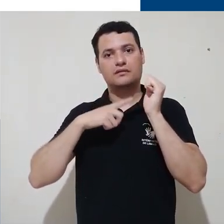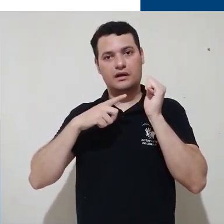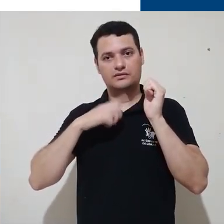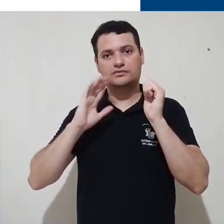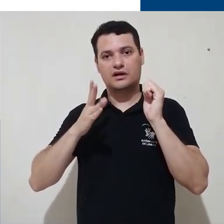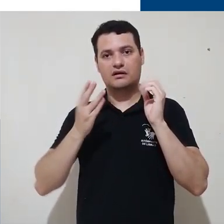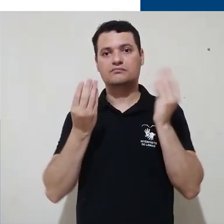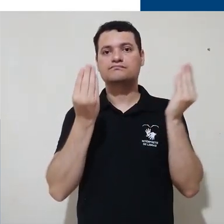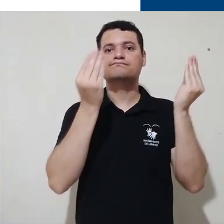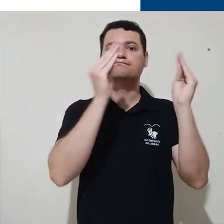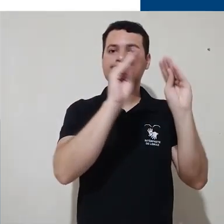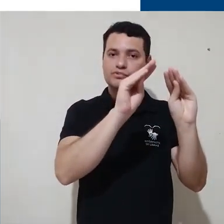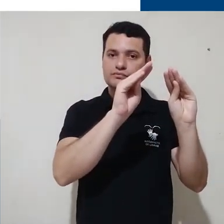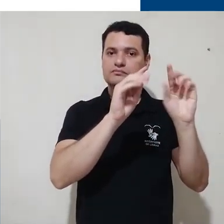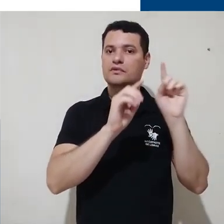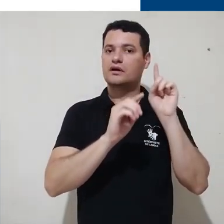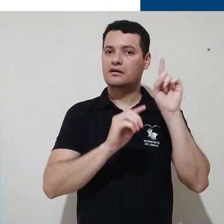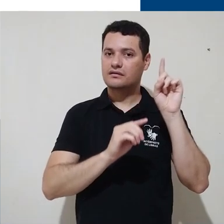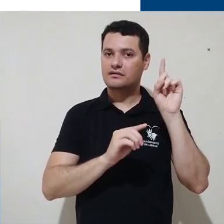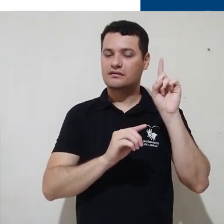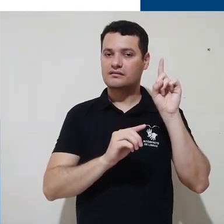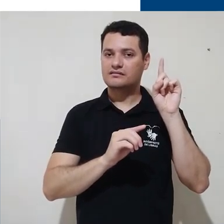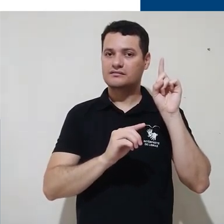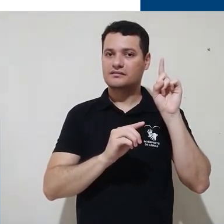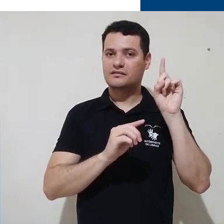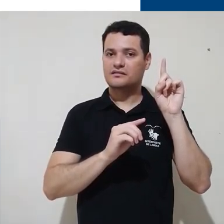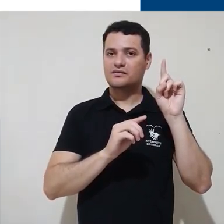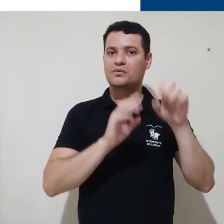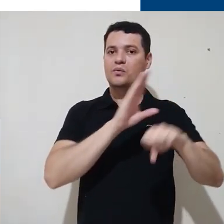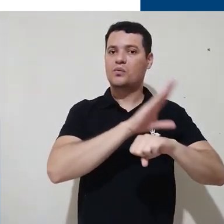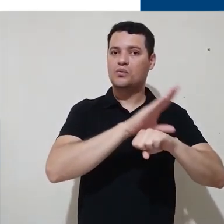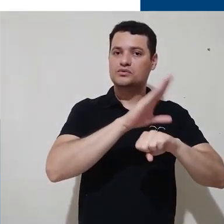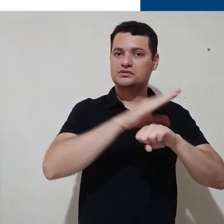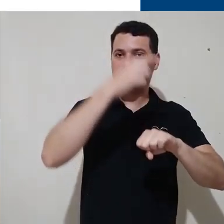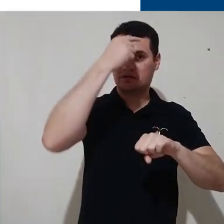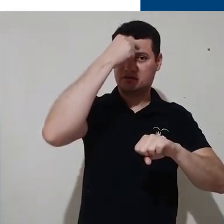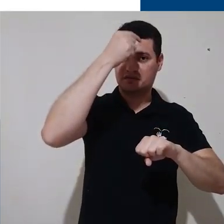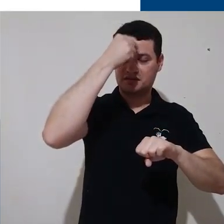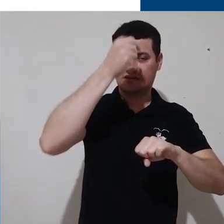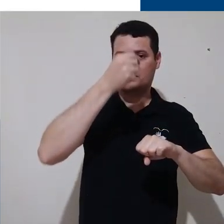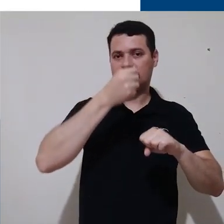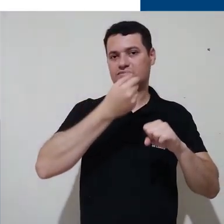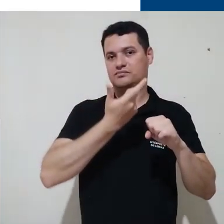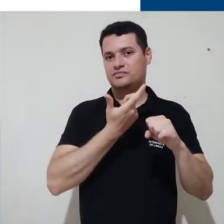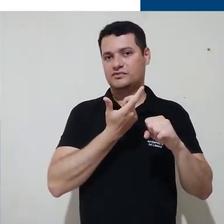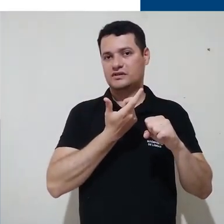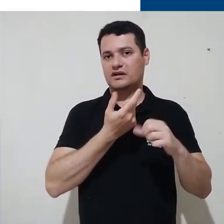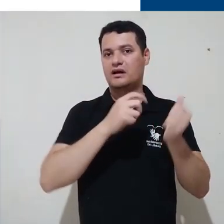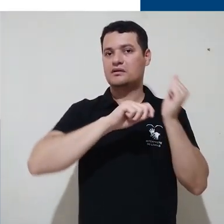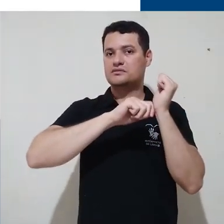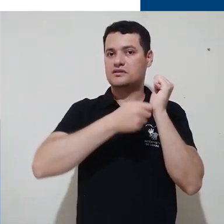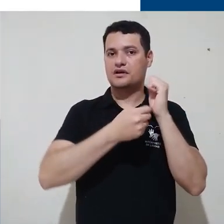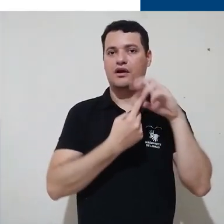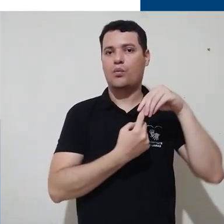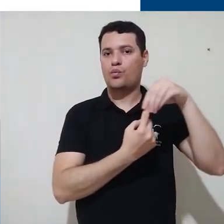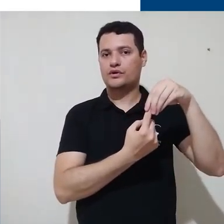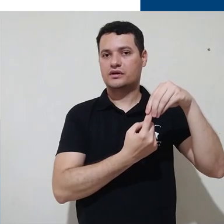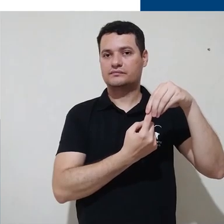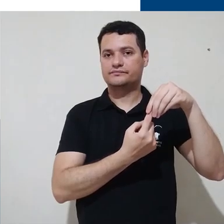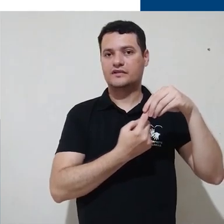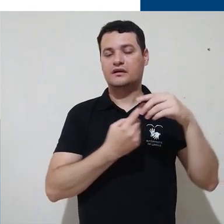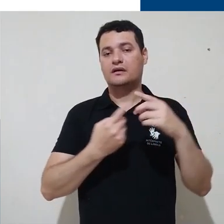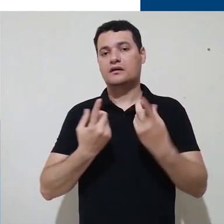inseridas as credenciais para quem usa a plataforma de graduação, o login único. Para quem usa a plataforma de especialização,